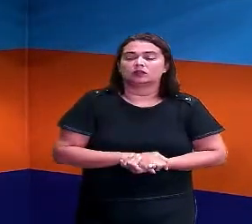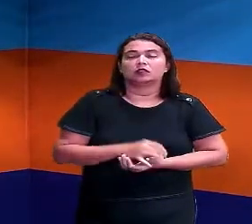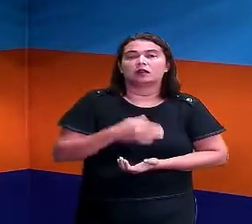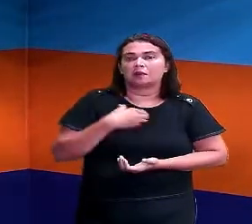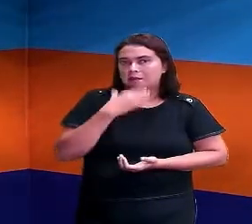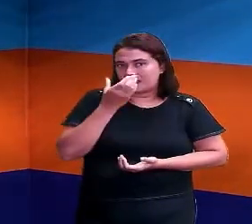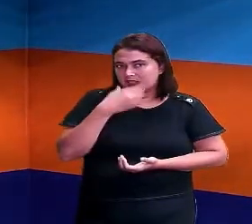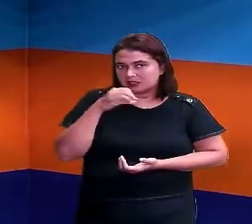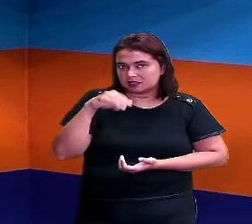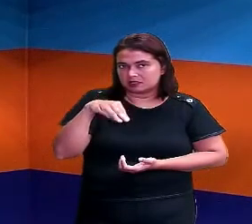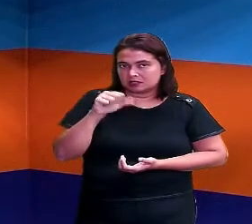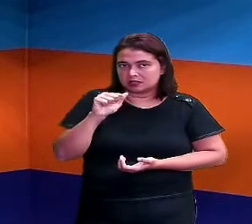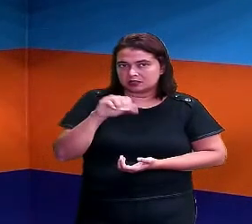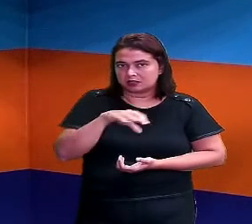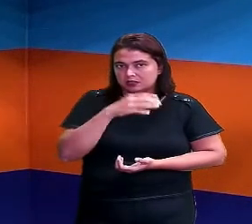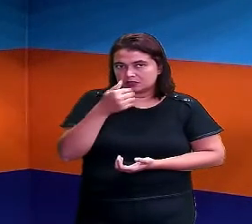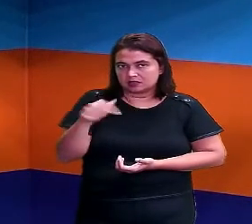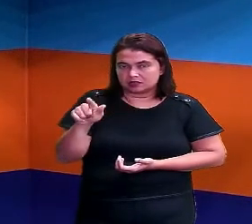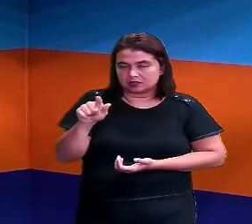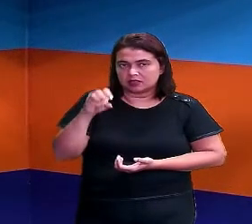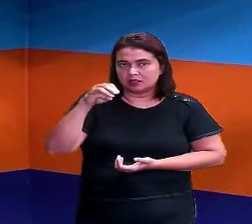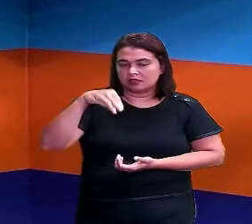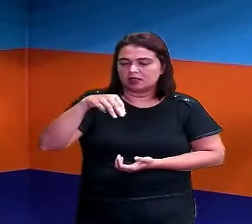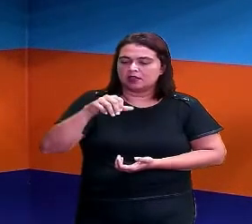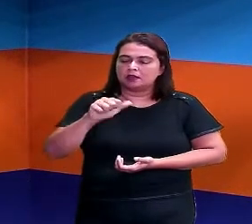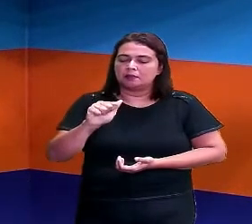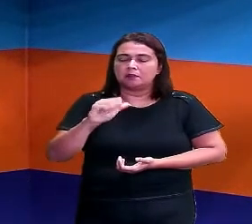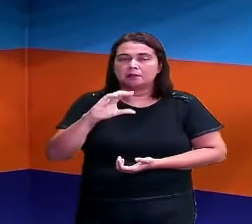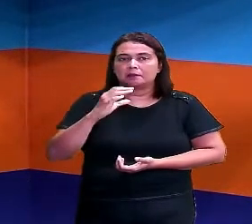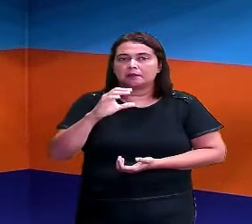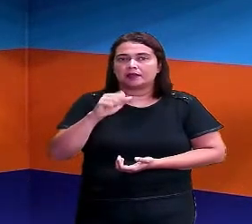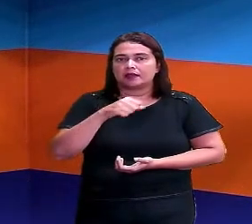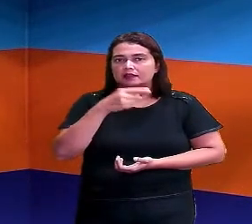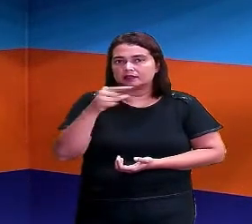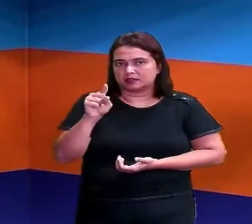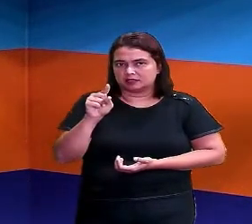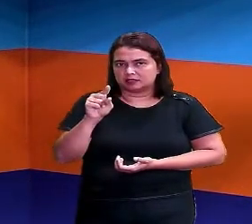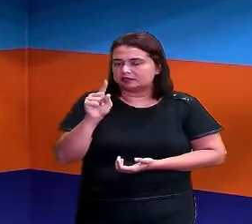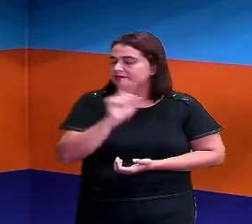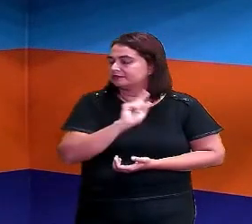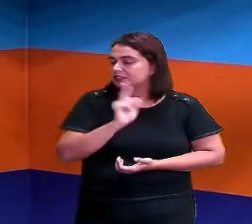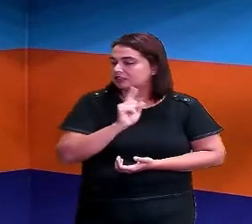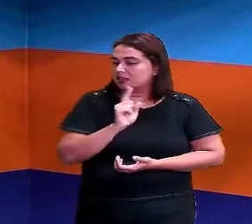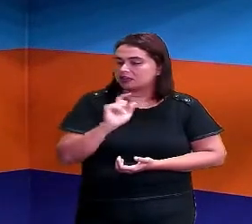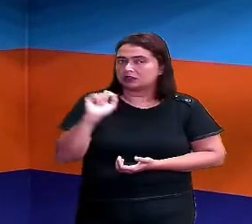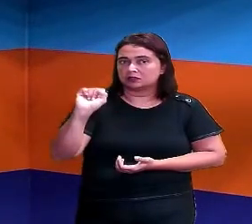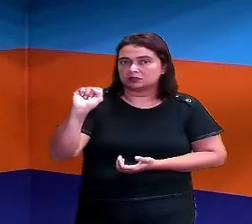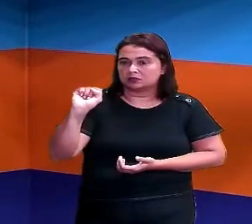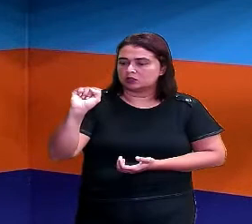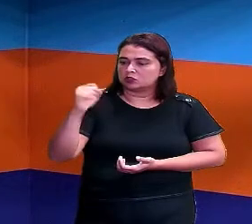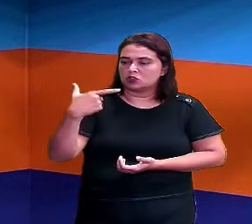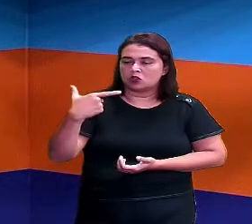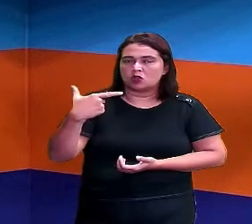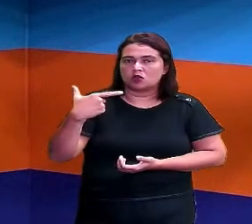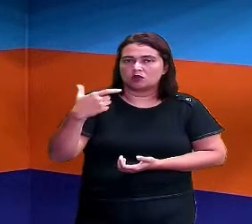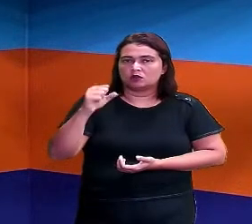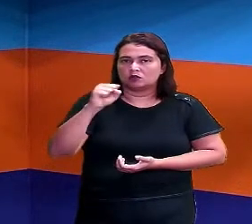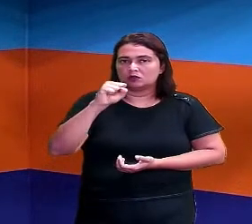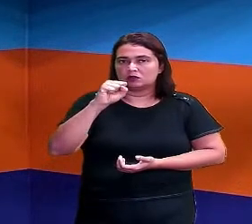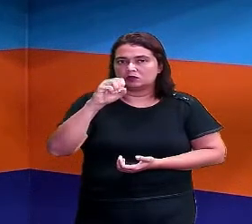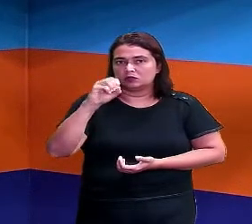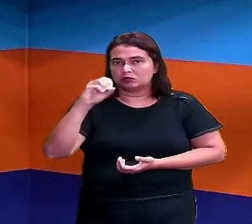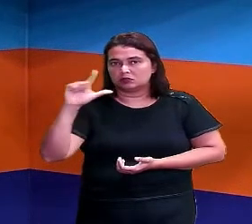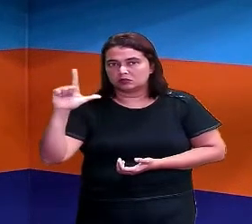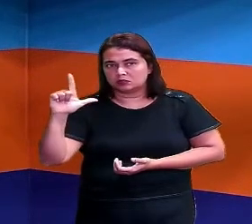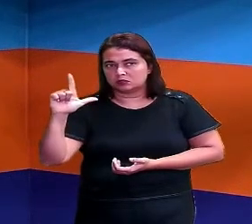Maçã começa, maçã, também não. Sol, sol começa